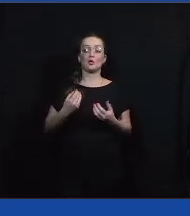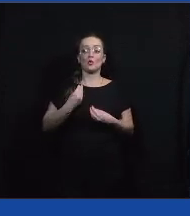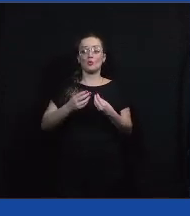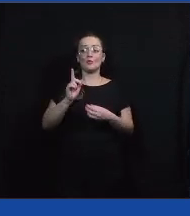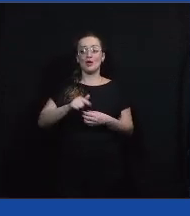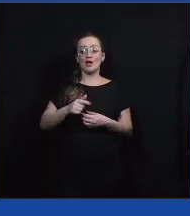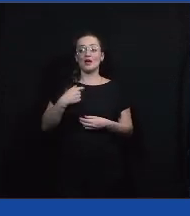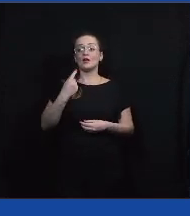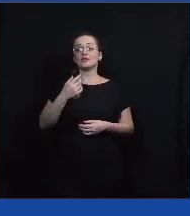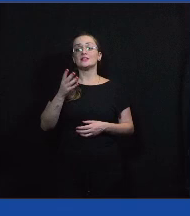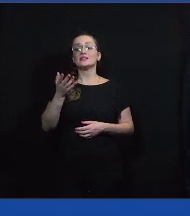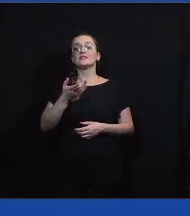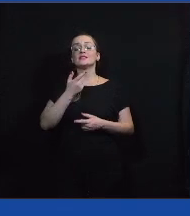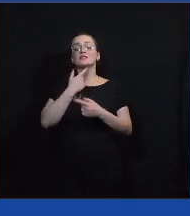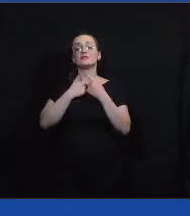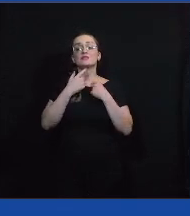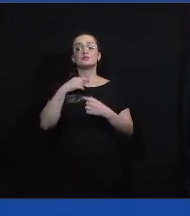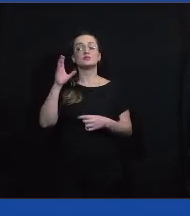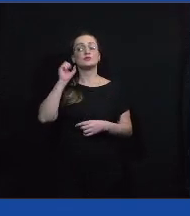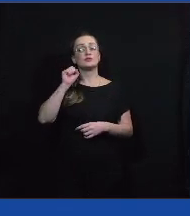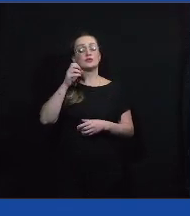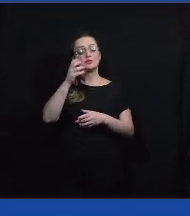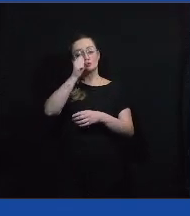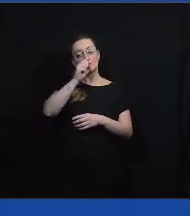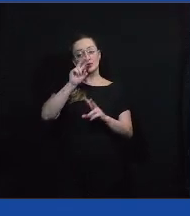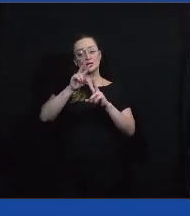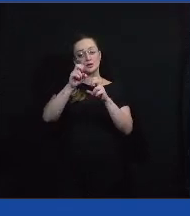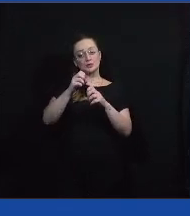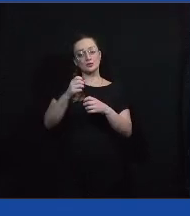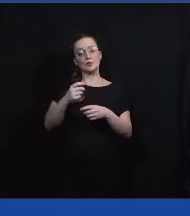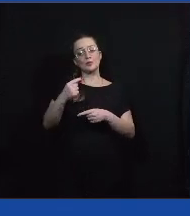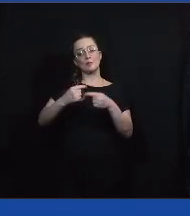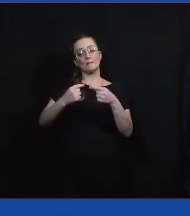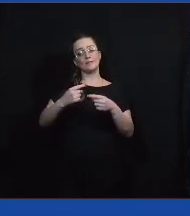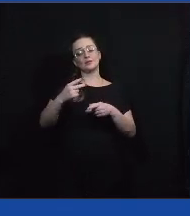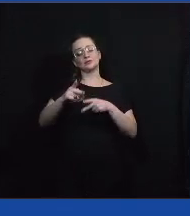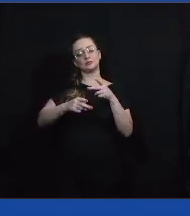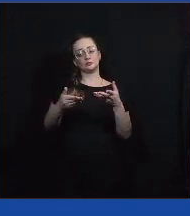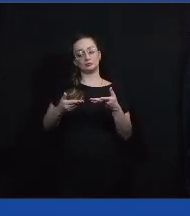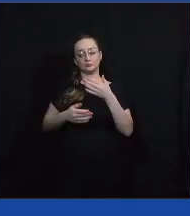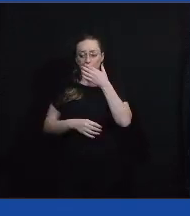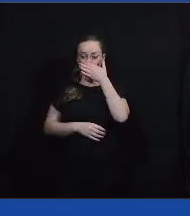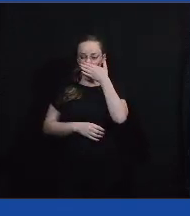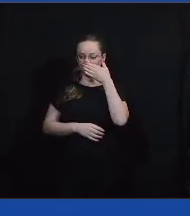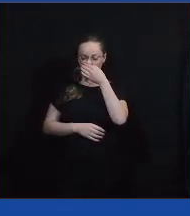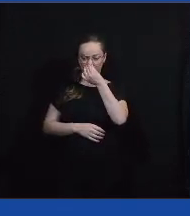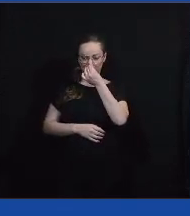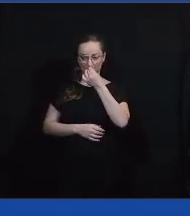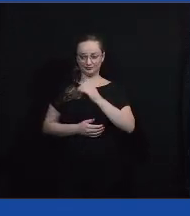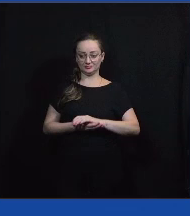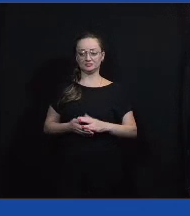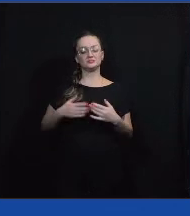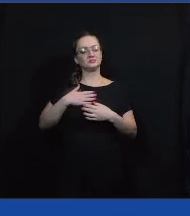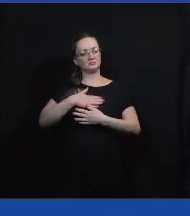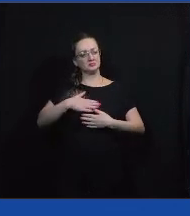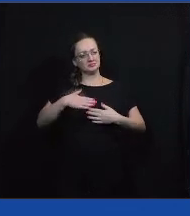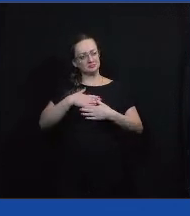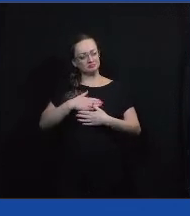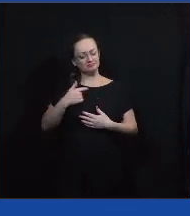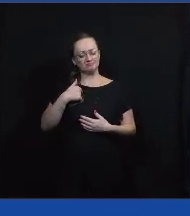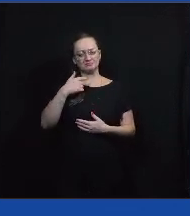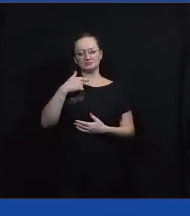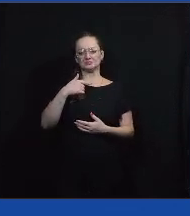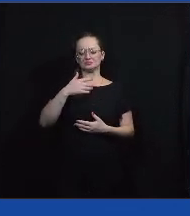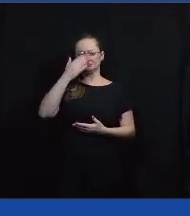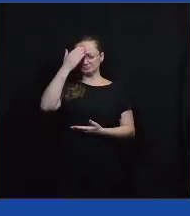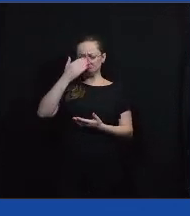gostaria de aprender sobre políticas públicas depois de hoje? Vai lá, Cris. Eu gostei muito, achei que foi bem rico